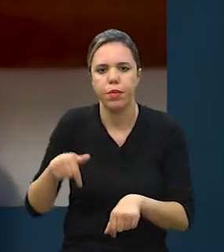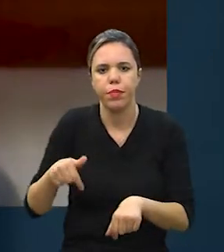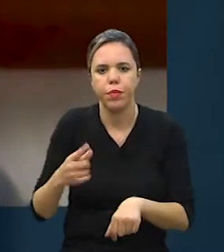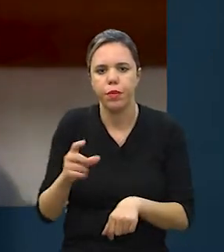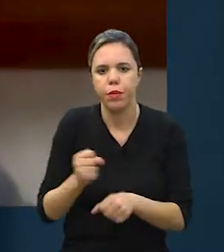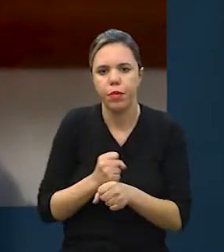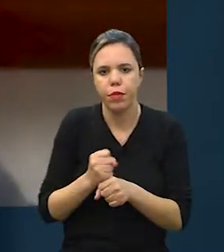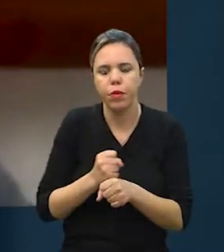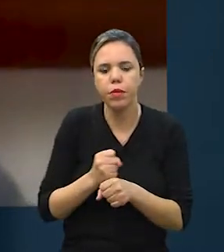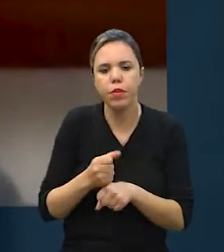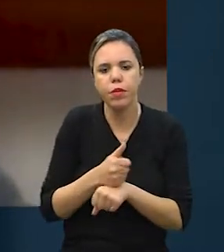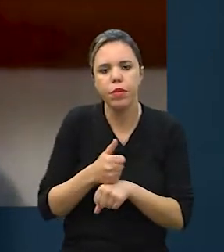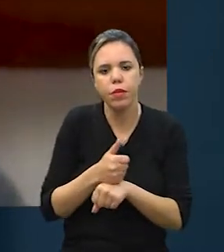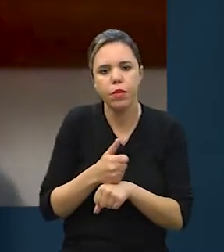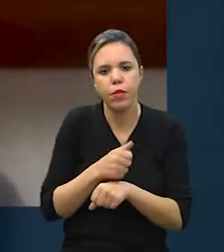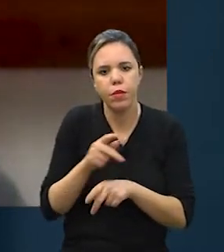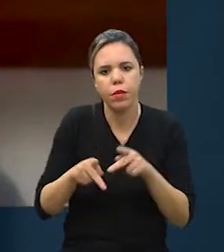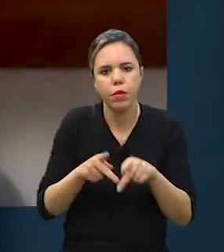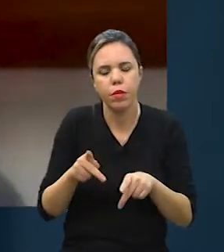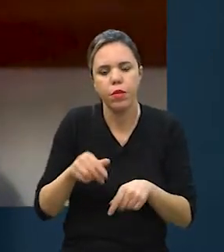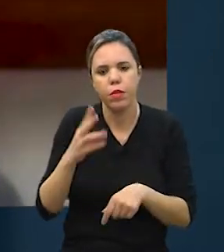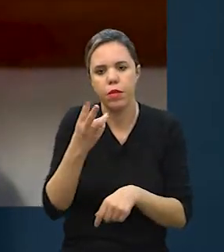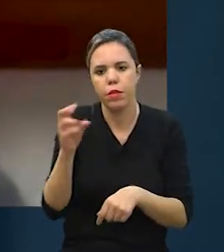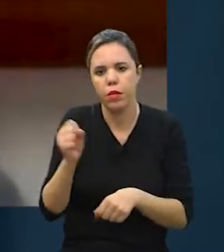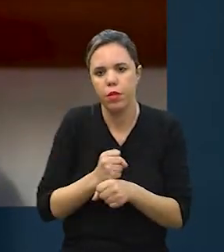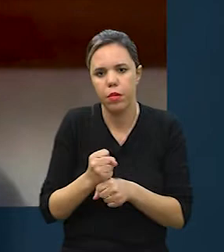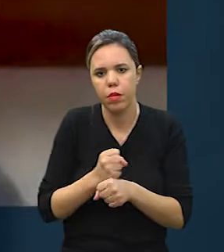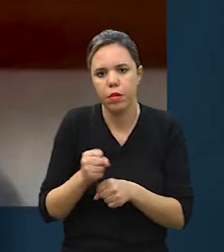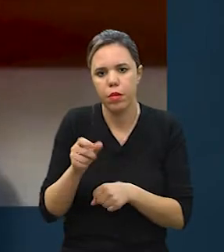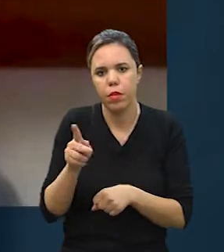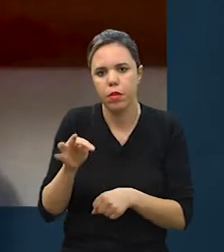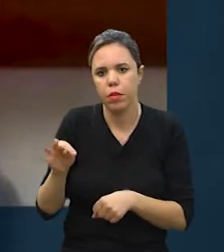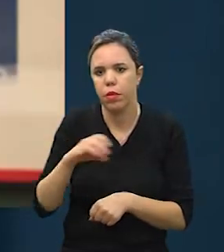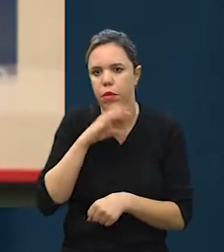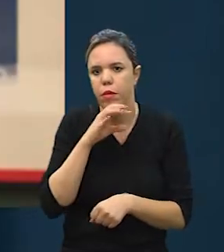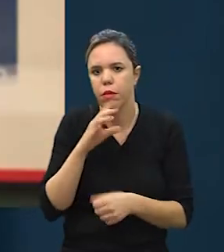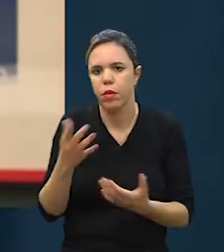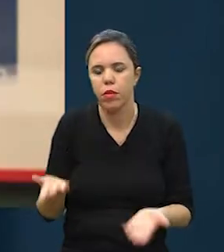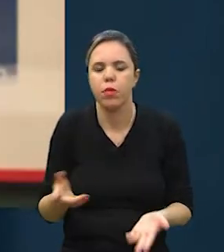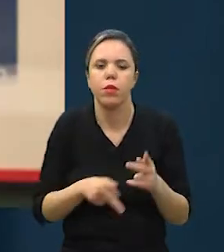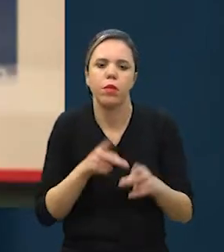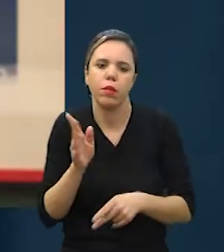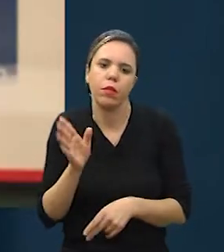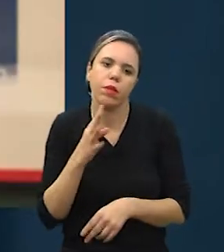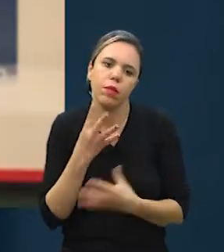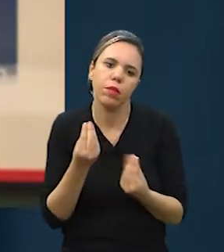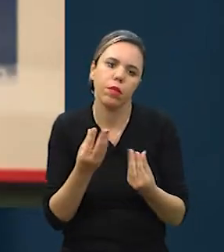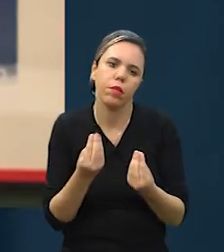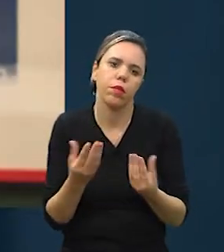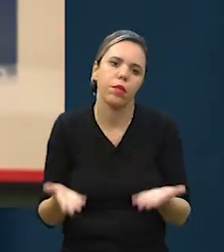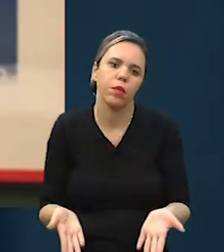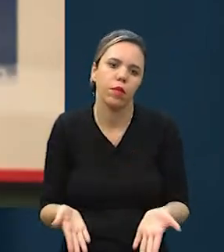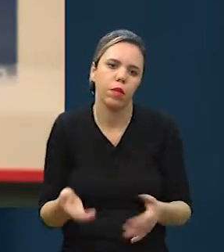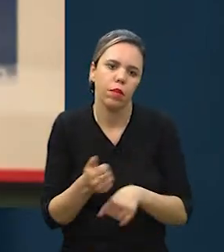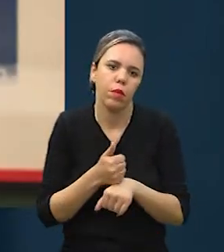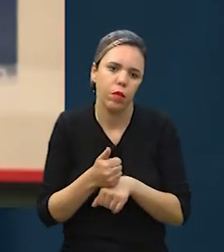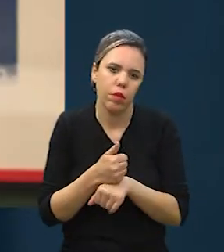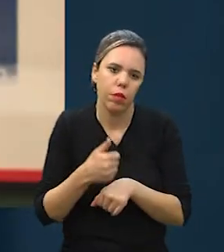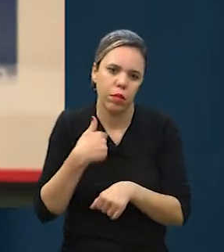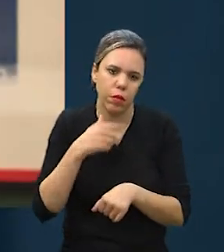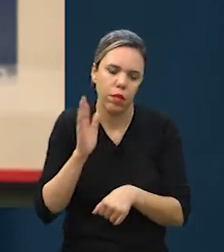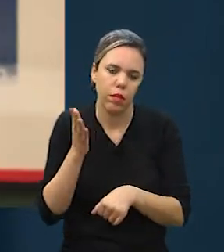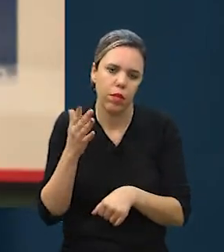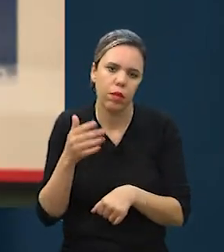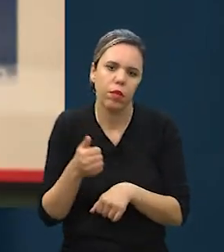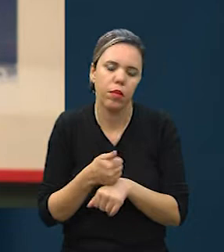tempo aqui deve ter 10 anos de área PET e pessoas que estão aqui há mais de 30 anos de área PET. Então, assim, são pessoas que já conhecem bastante dessa área,